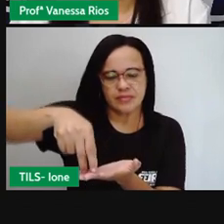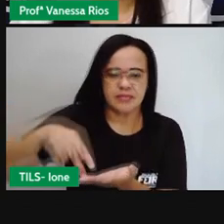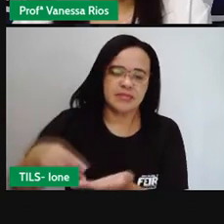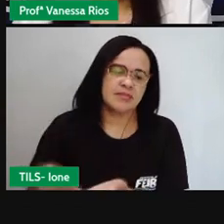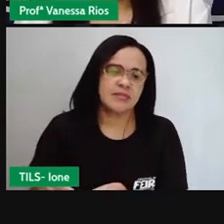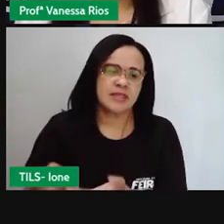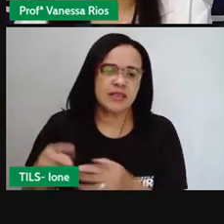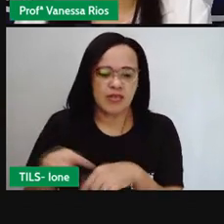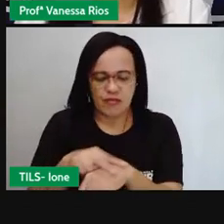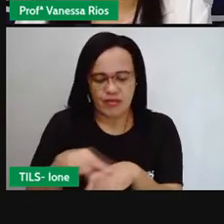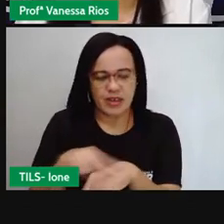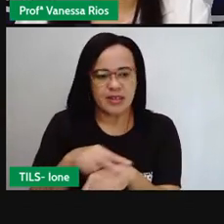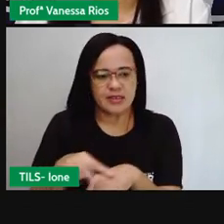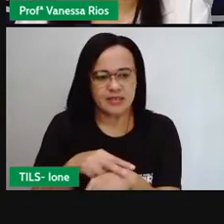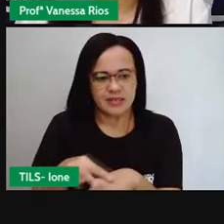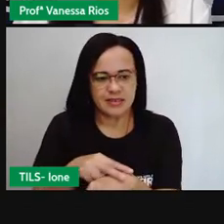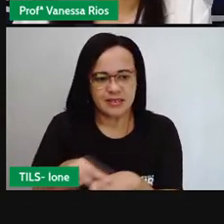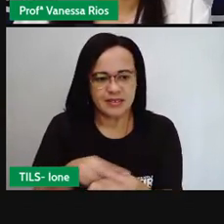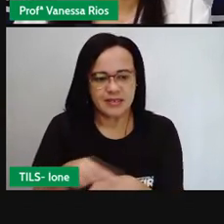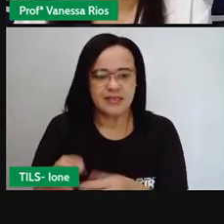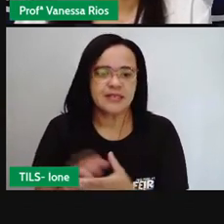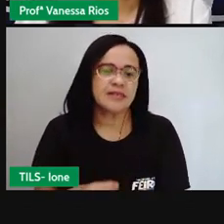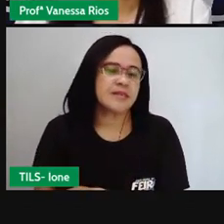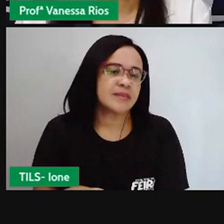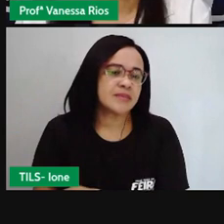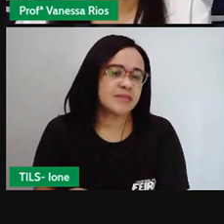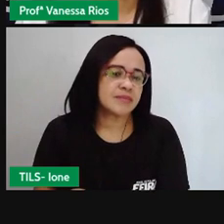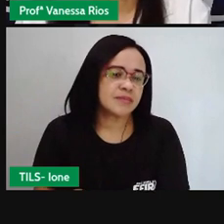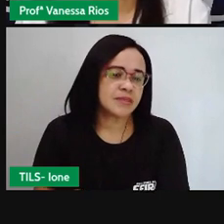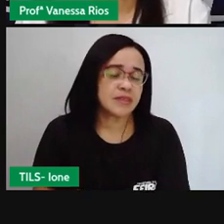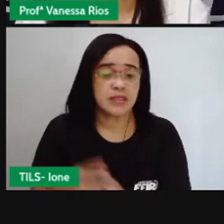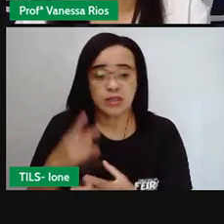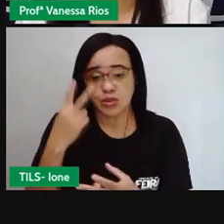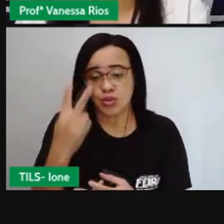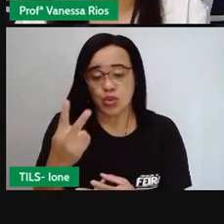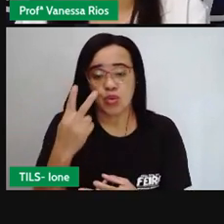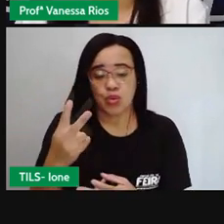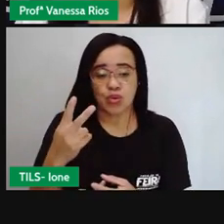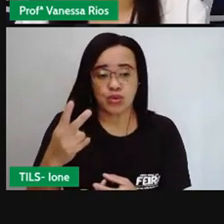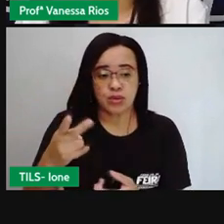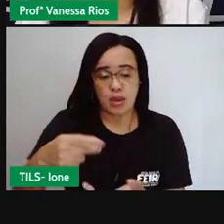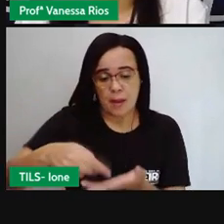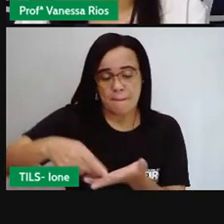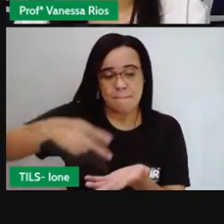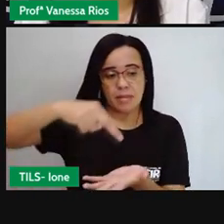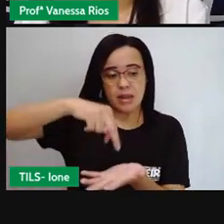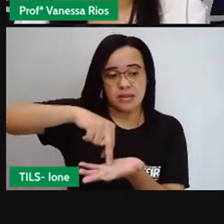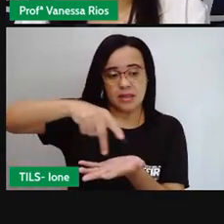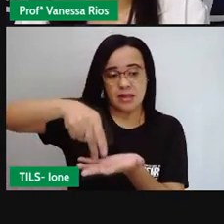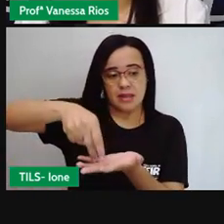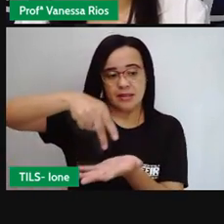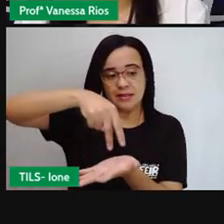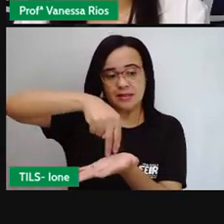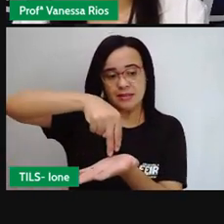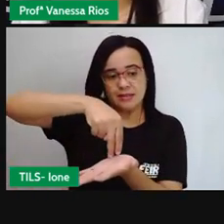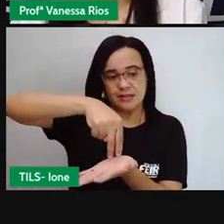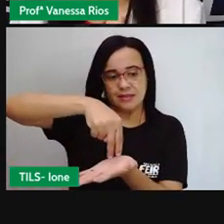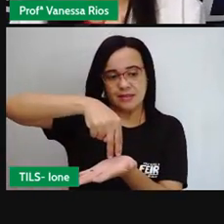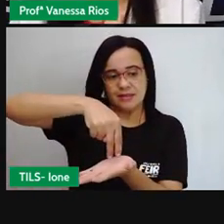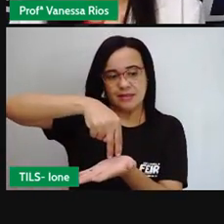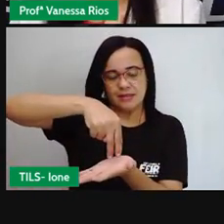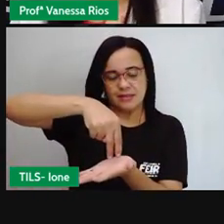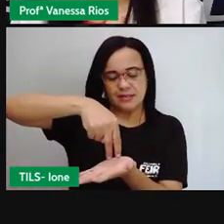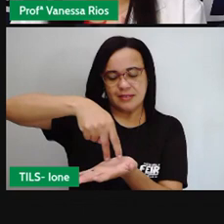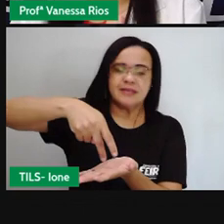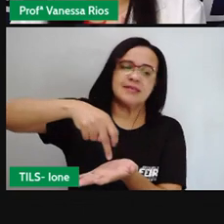Pronto. E qual é a próxima orientação? Onde dois passos para trás. Então para trás que ele